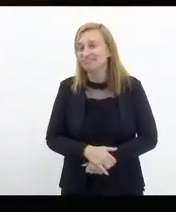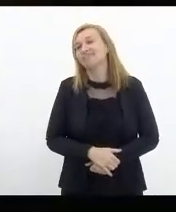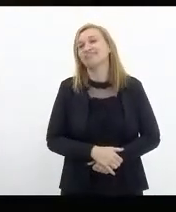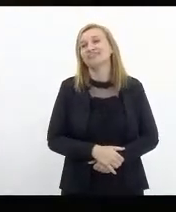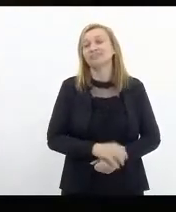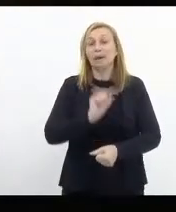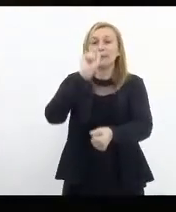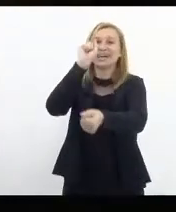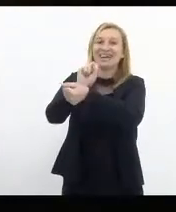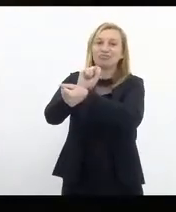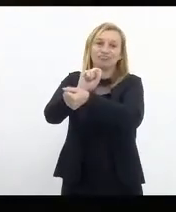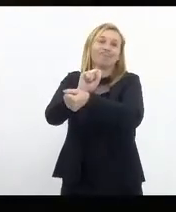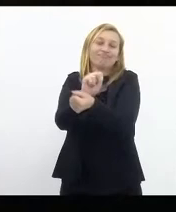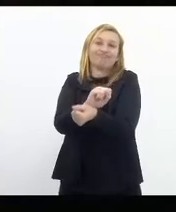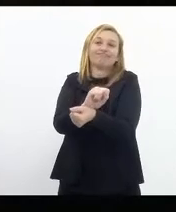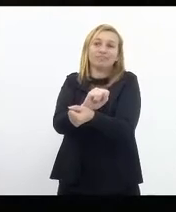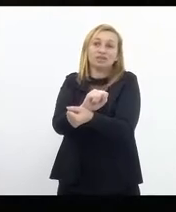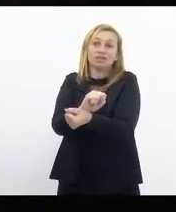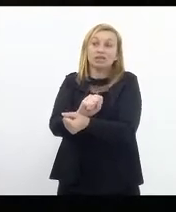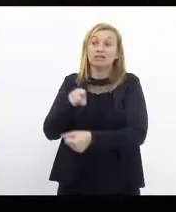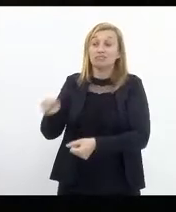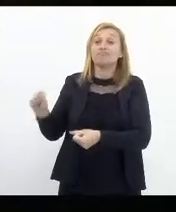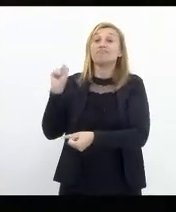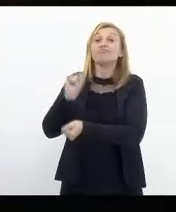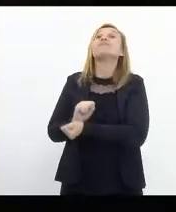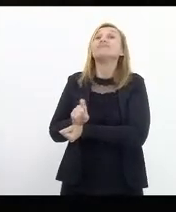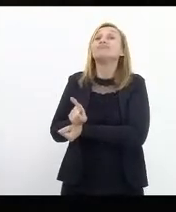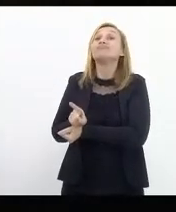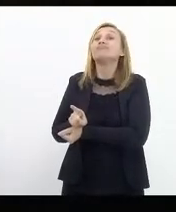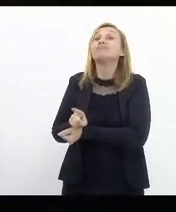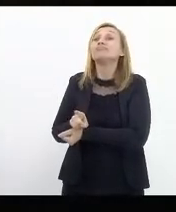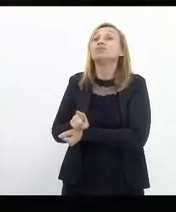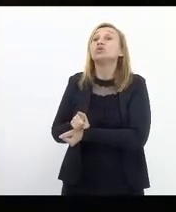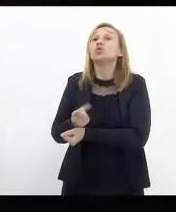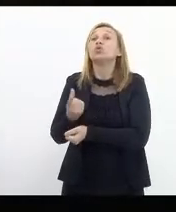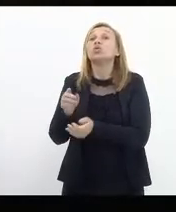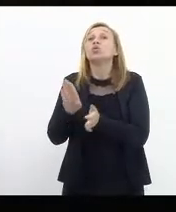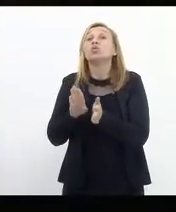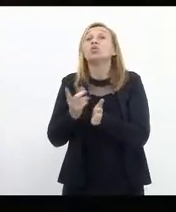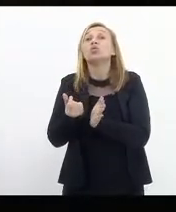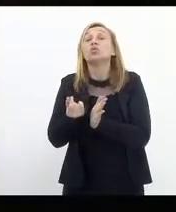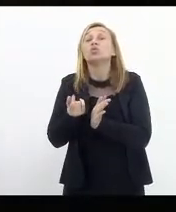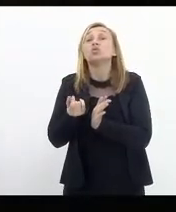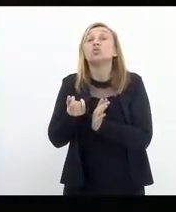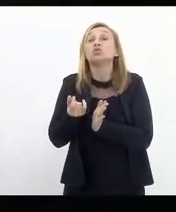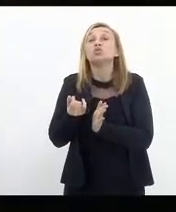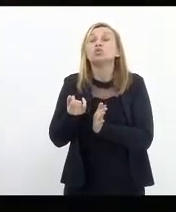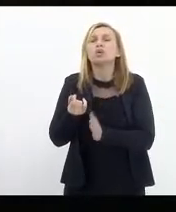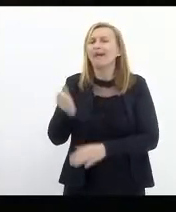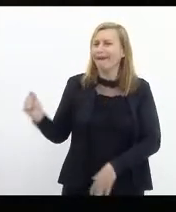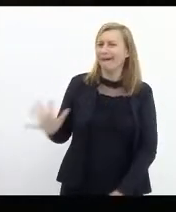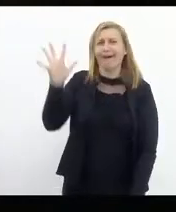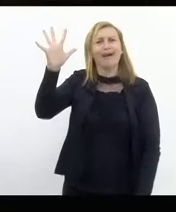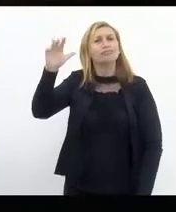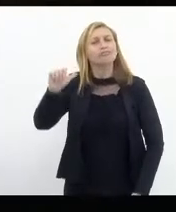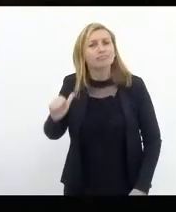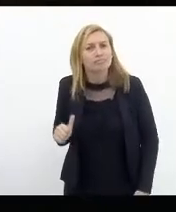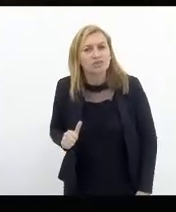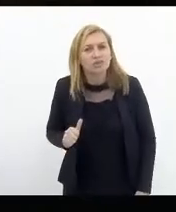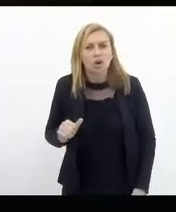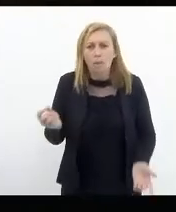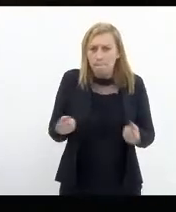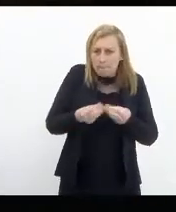parado. E aquele parado, o custo é enorme, o